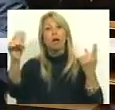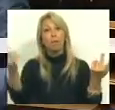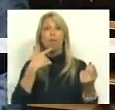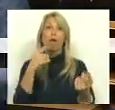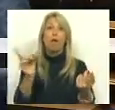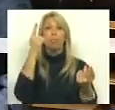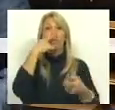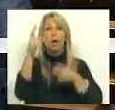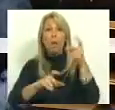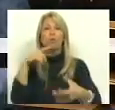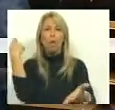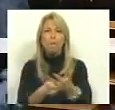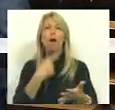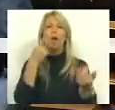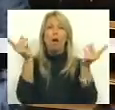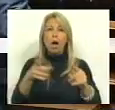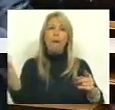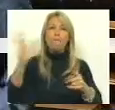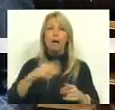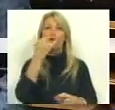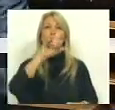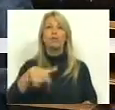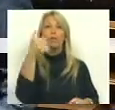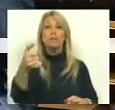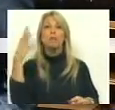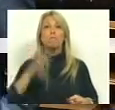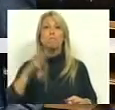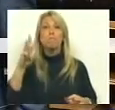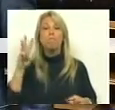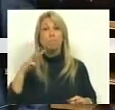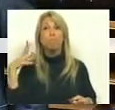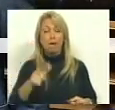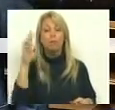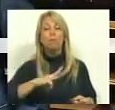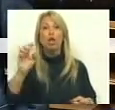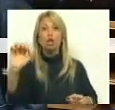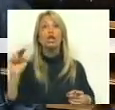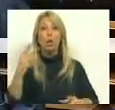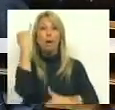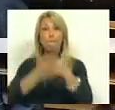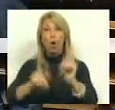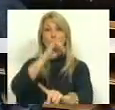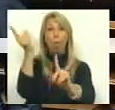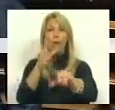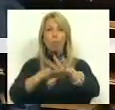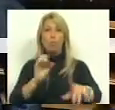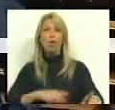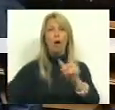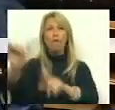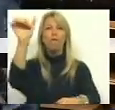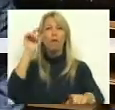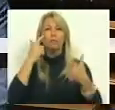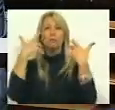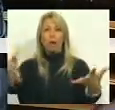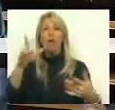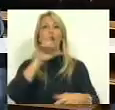mais 2,5 mil milhões de euros em impostos no próximo ano pela sua incompetência na execução orçamental